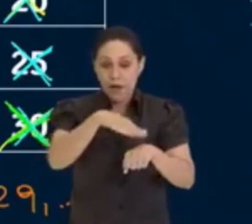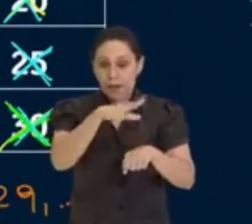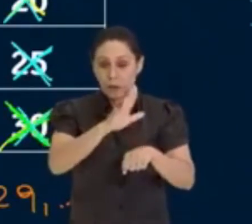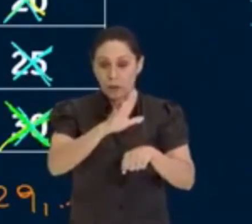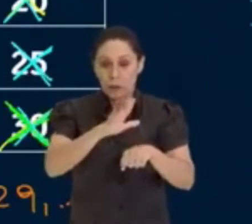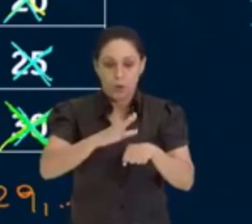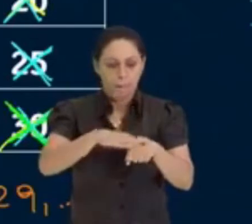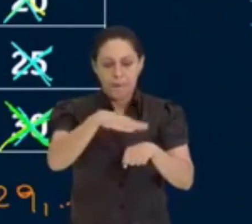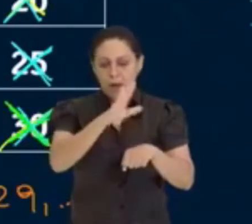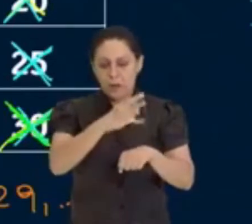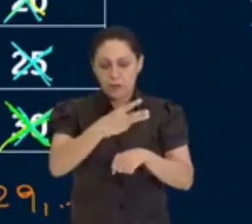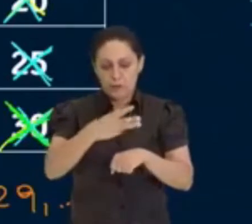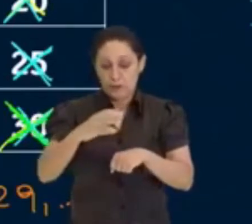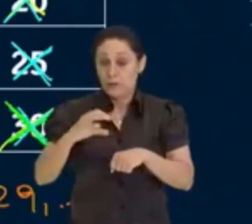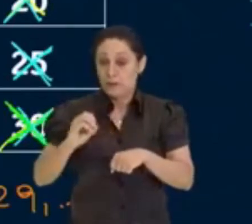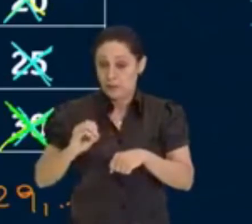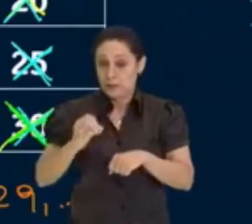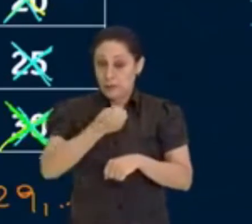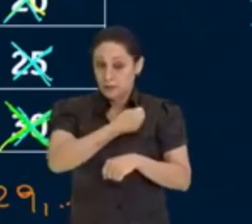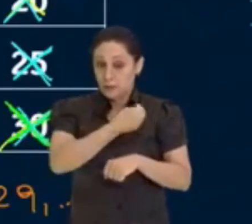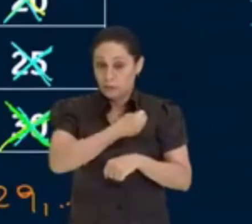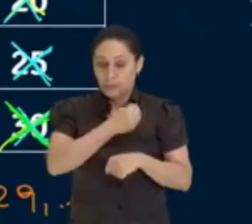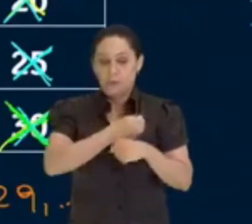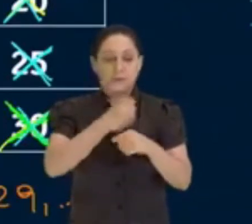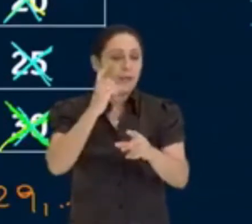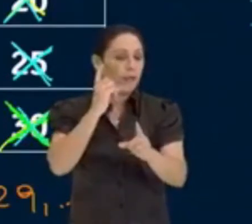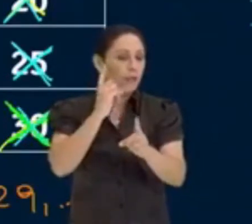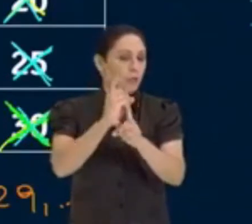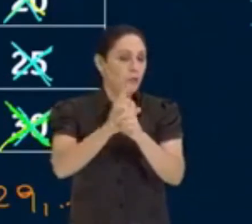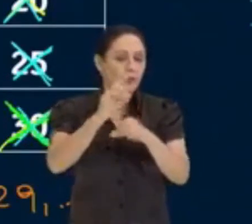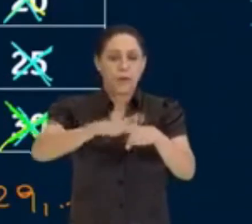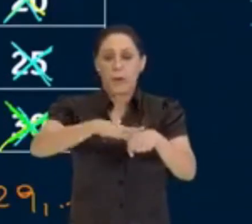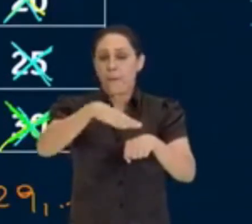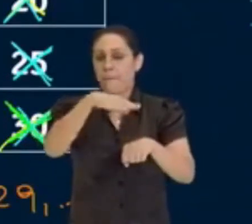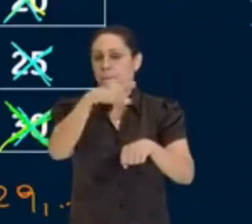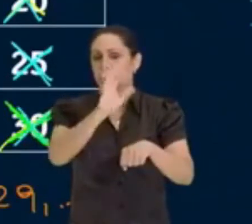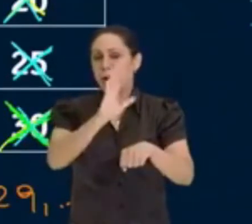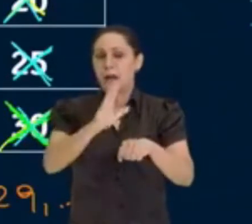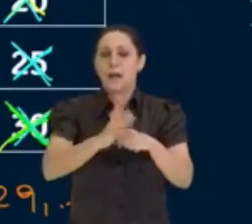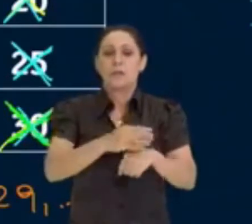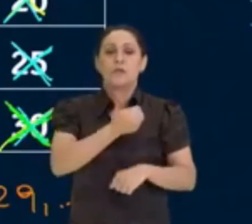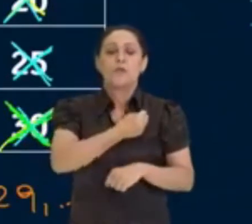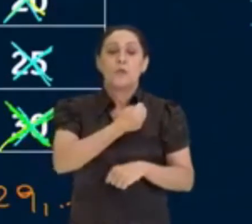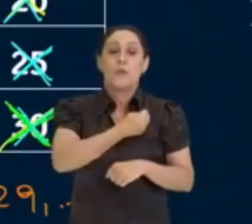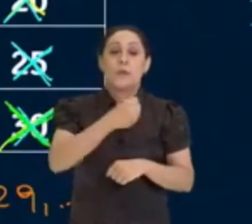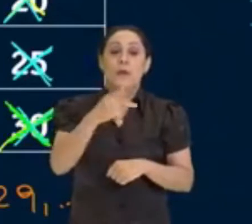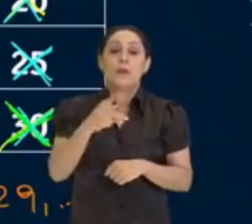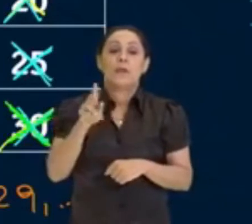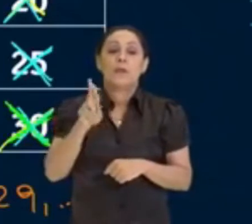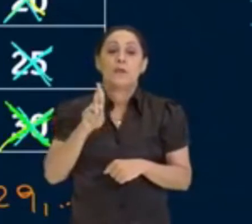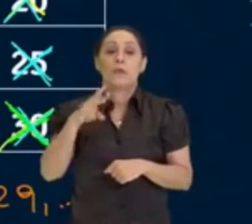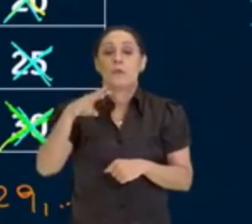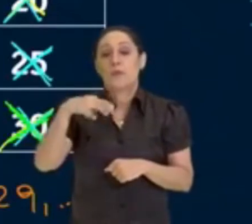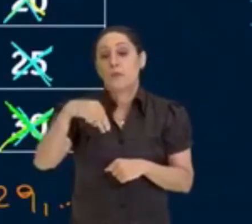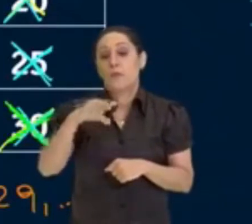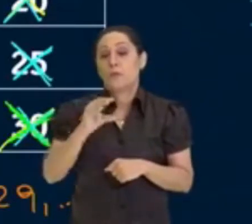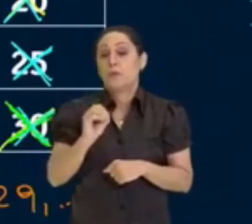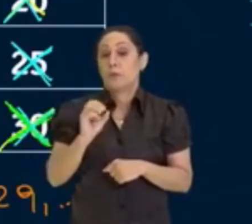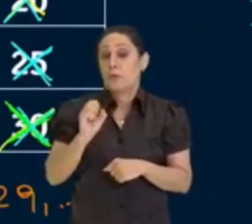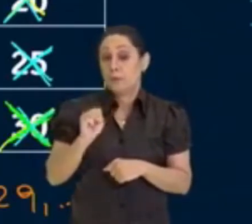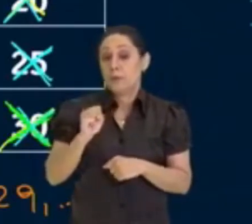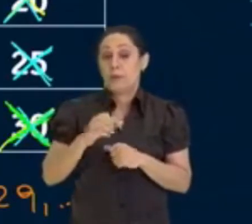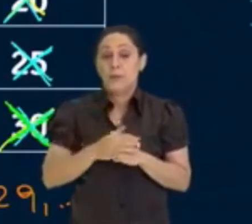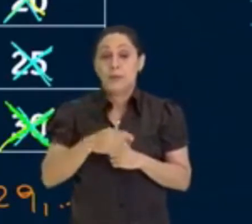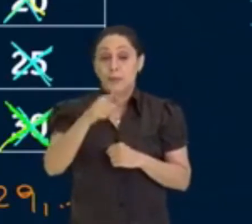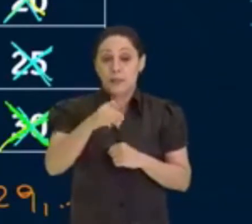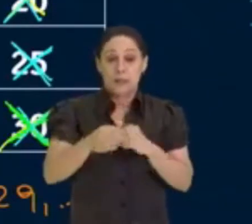acima de 30 números, você encontraria aí mais números primos, tá? Então, esse crivo aqui foi